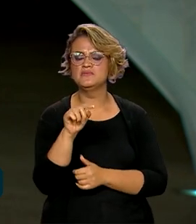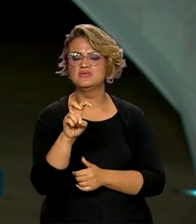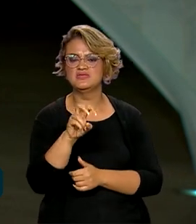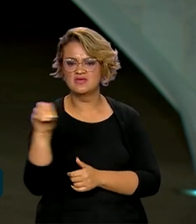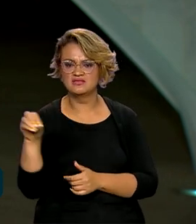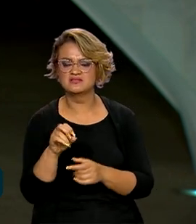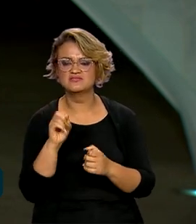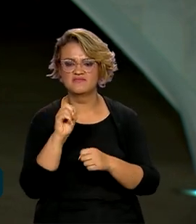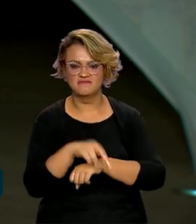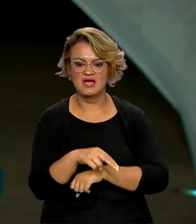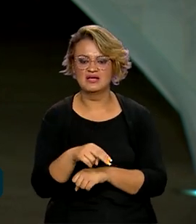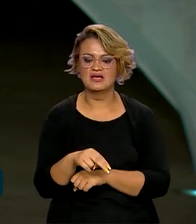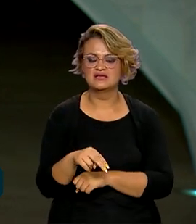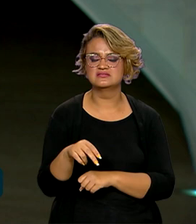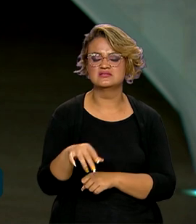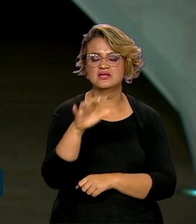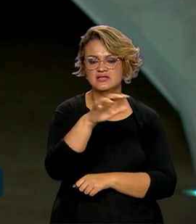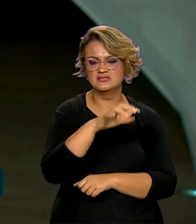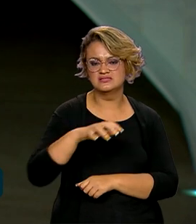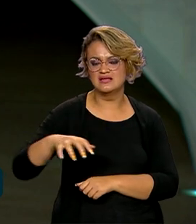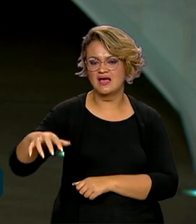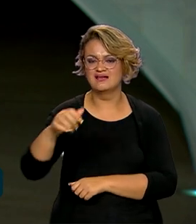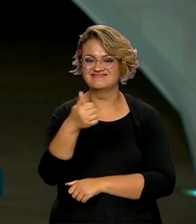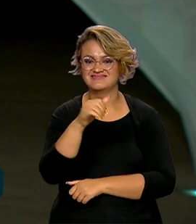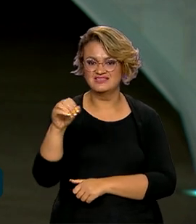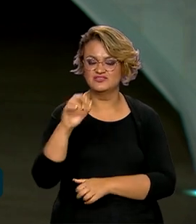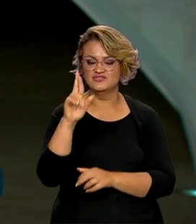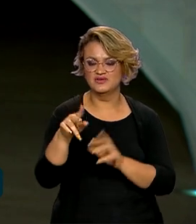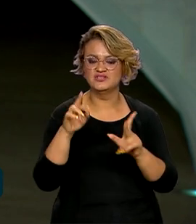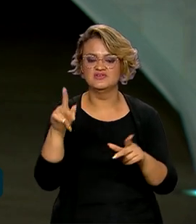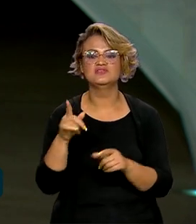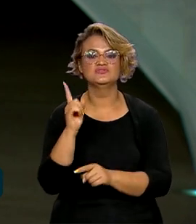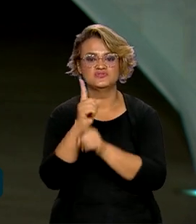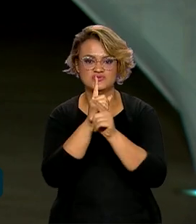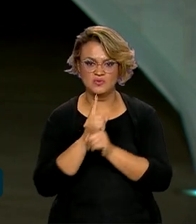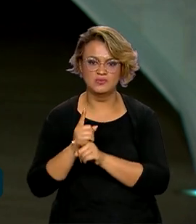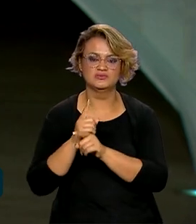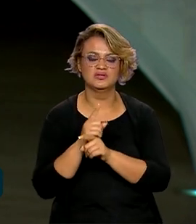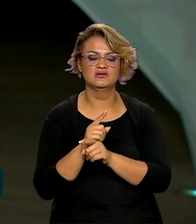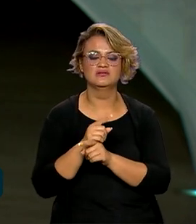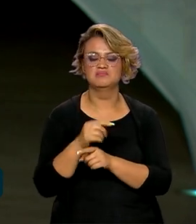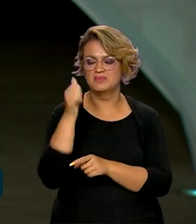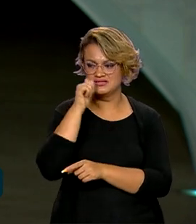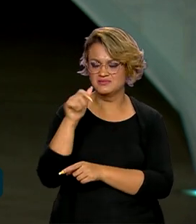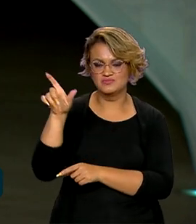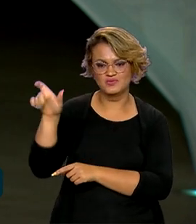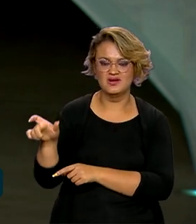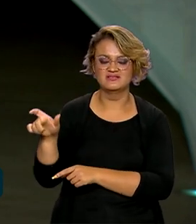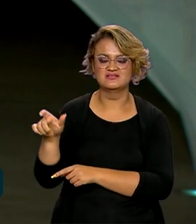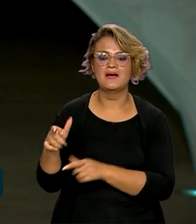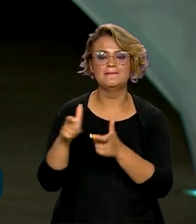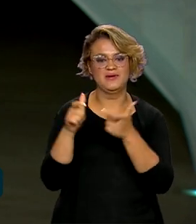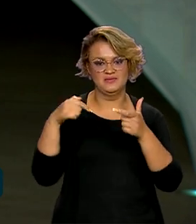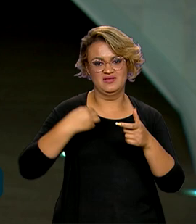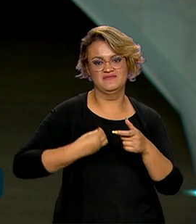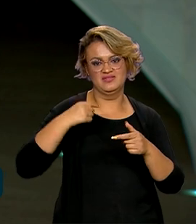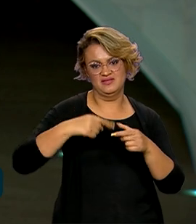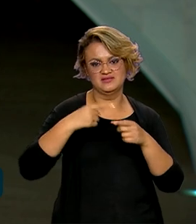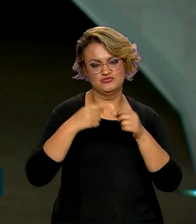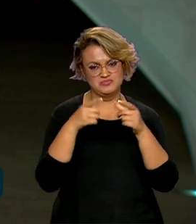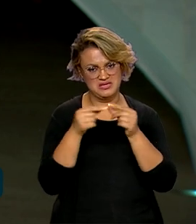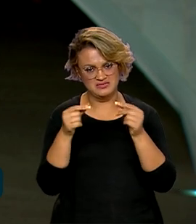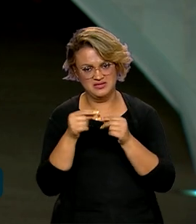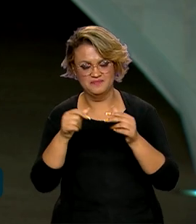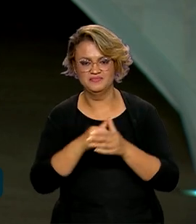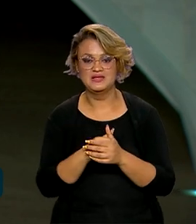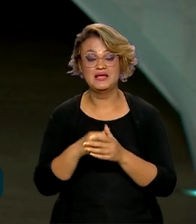vagas em 100 diferentes áreas fiquem disponíveis para essas mulheres, a maioria aqui em Brasília. E como